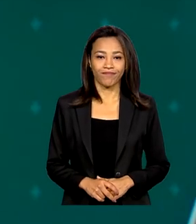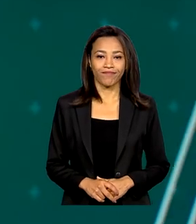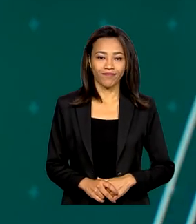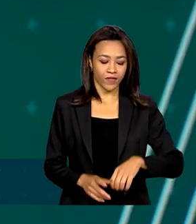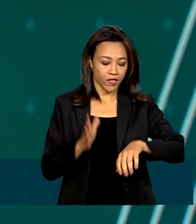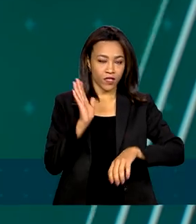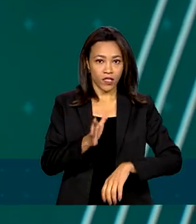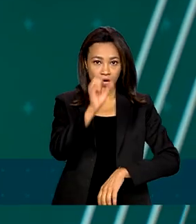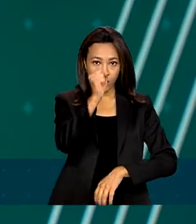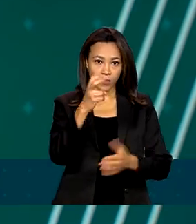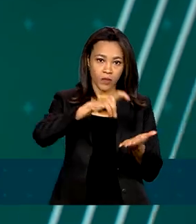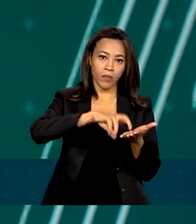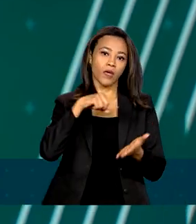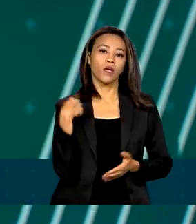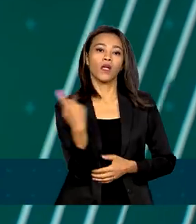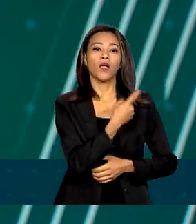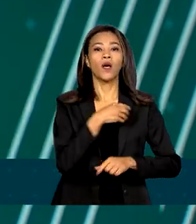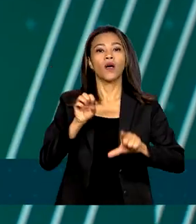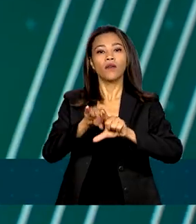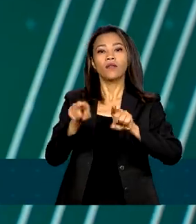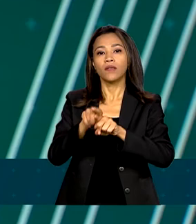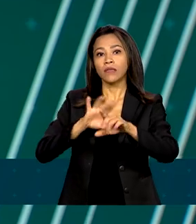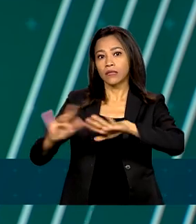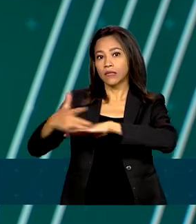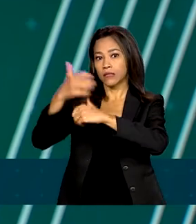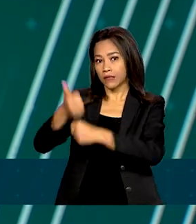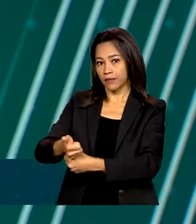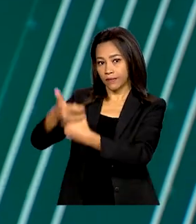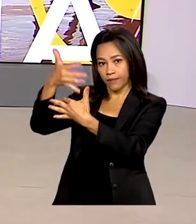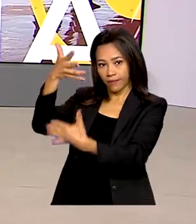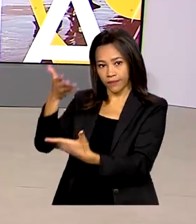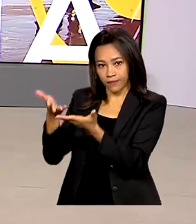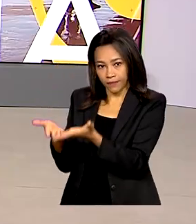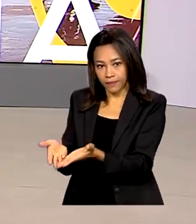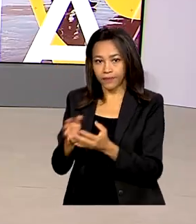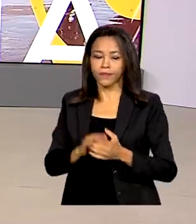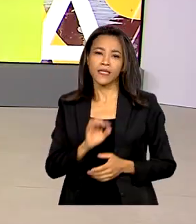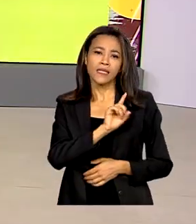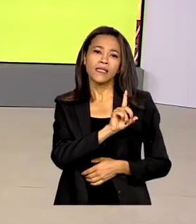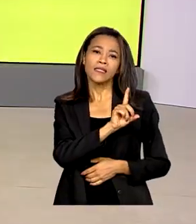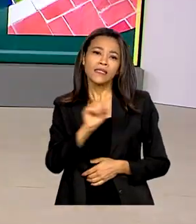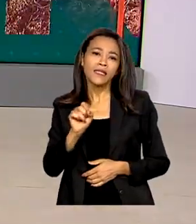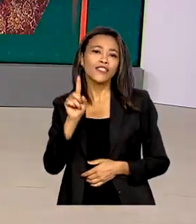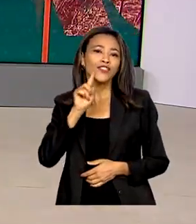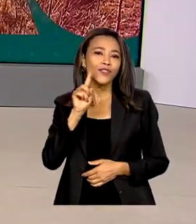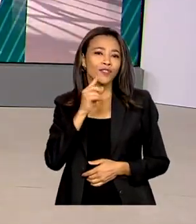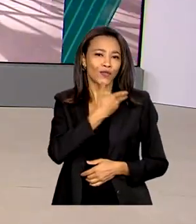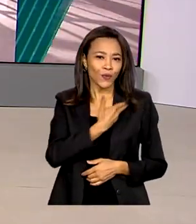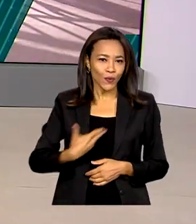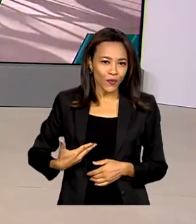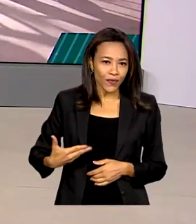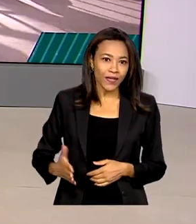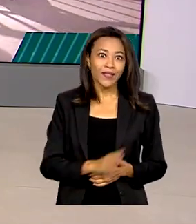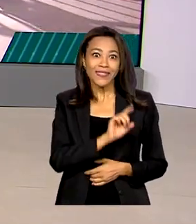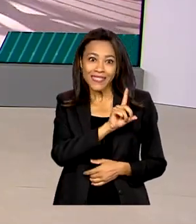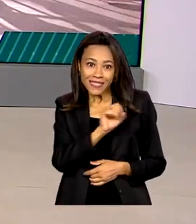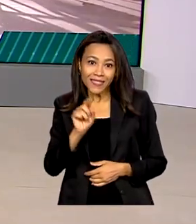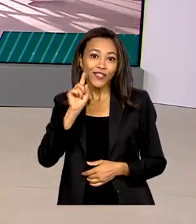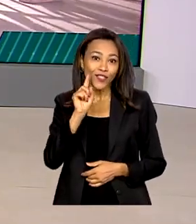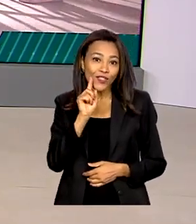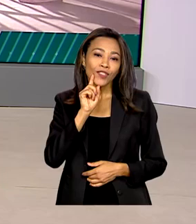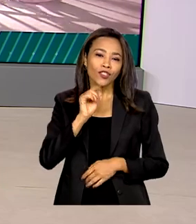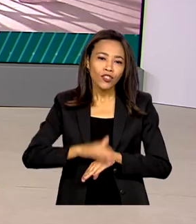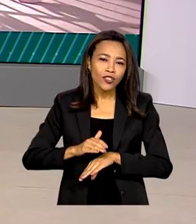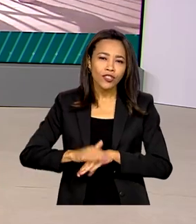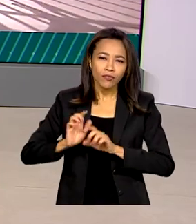8 horas da manhã, estamos ao vivo também pelas redes sociais. 100 dias de governo, 100 dias de ações em várias